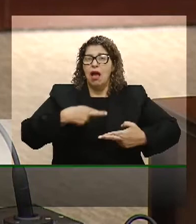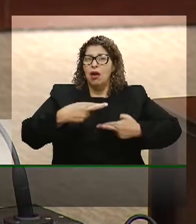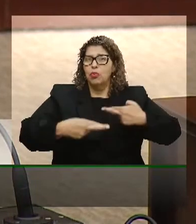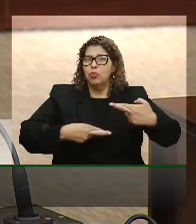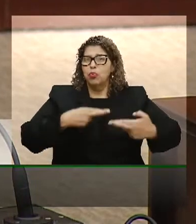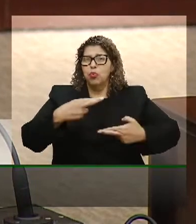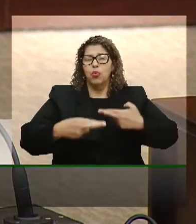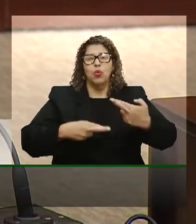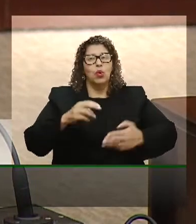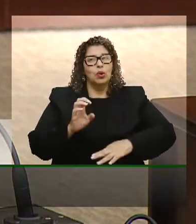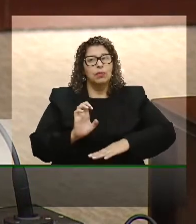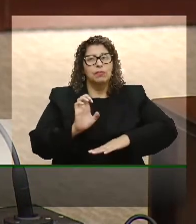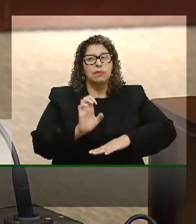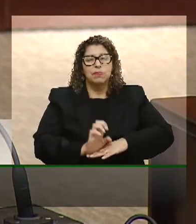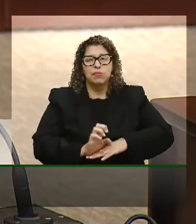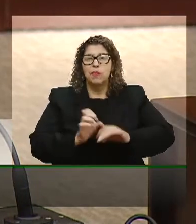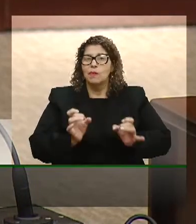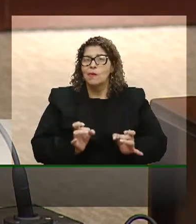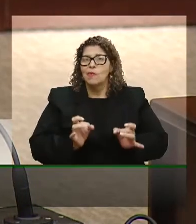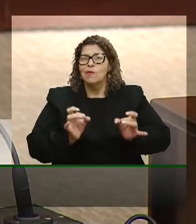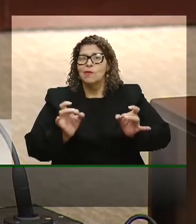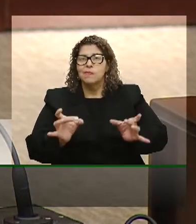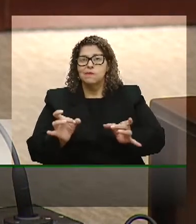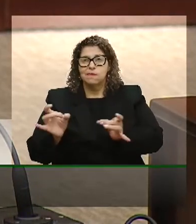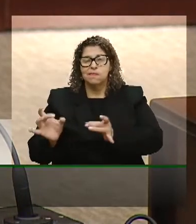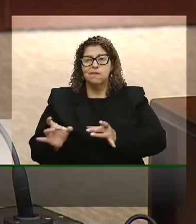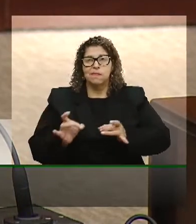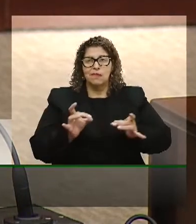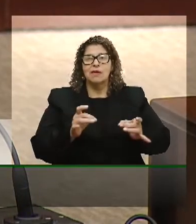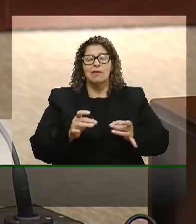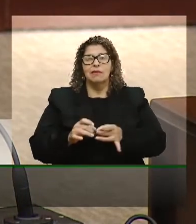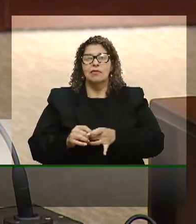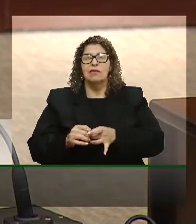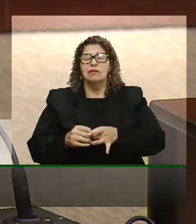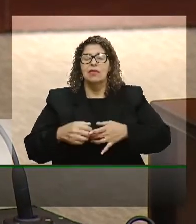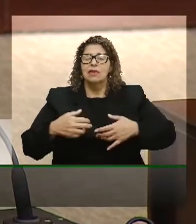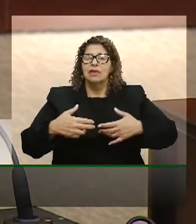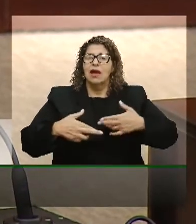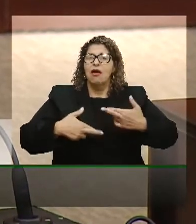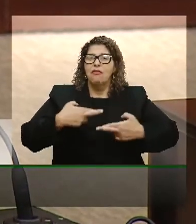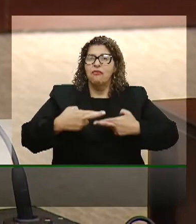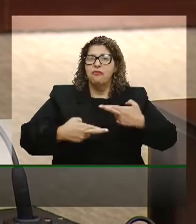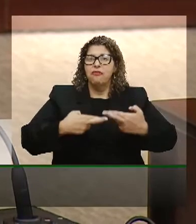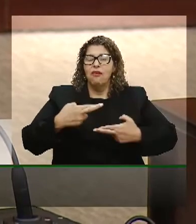do Estado, as privatizações, a reestruturação das carreiras.